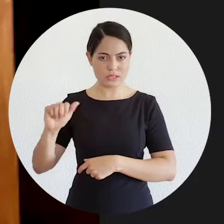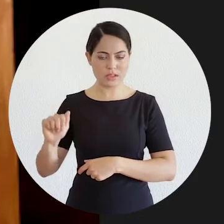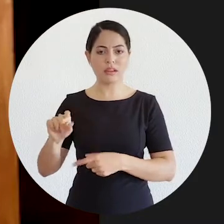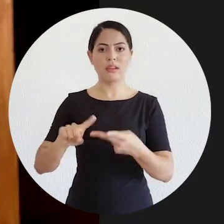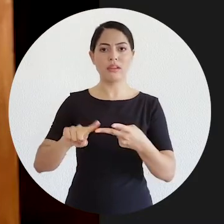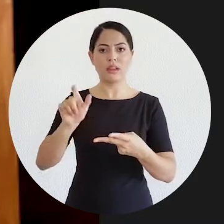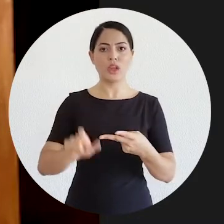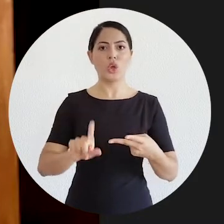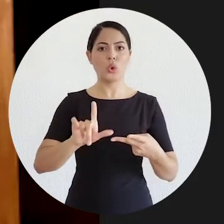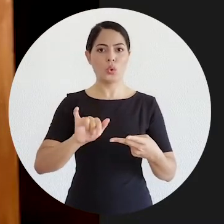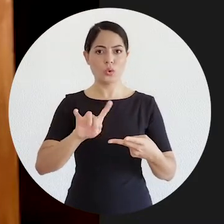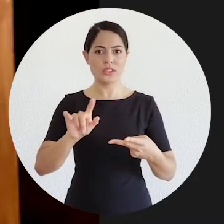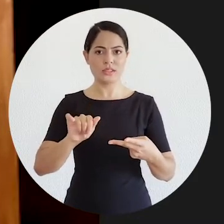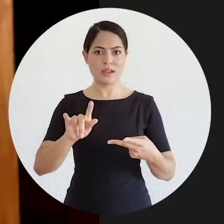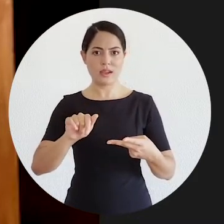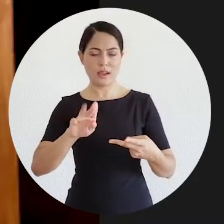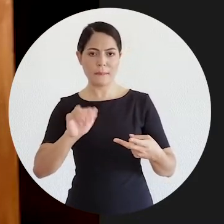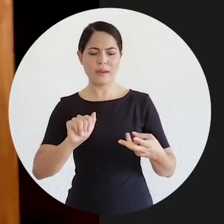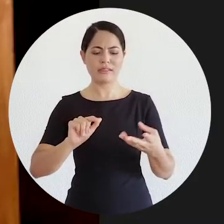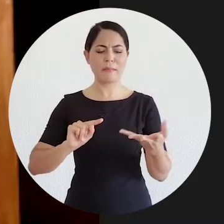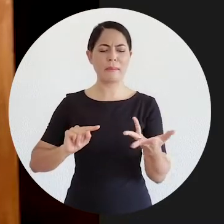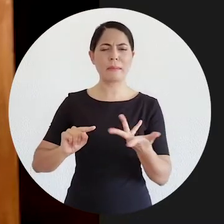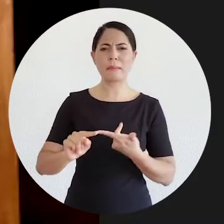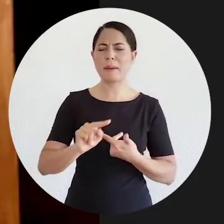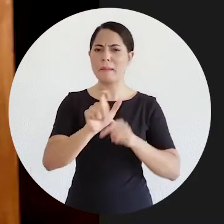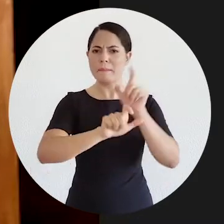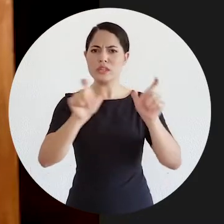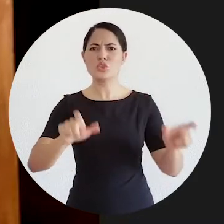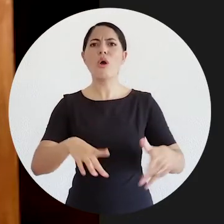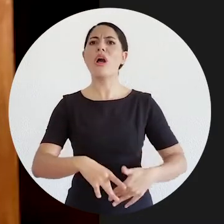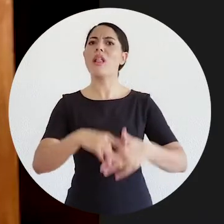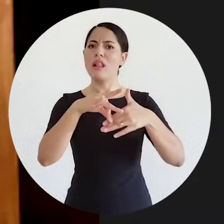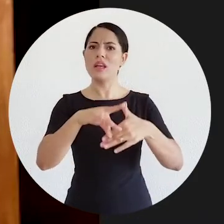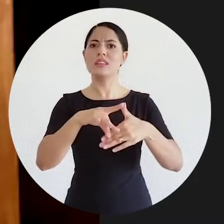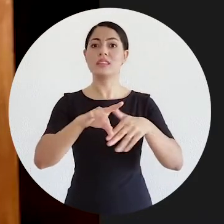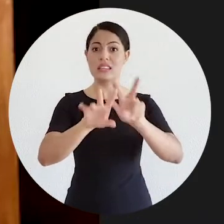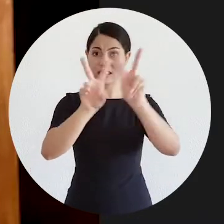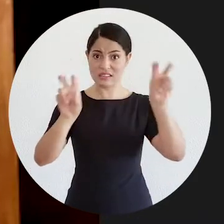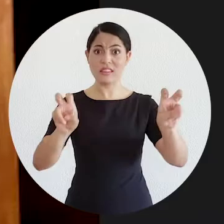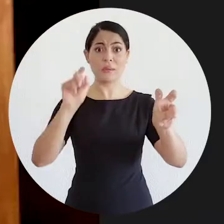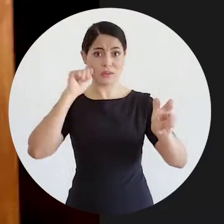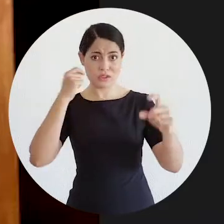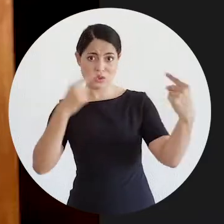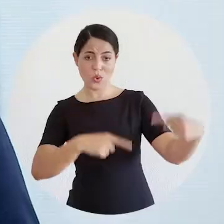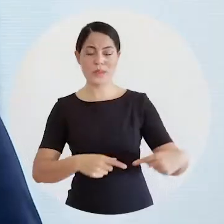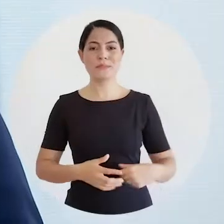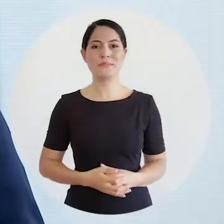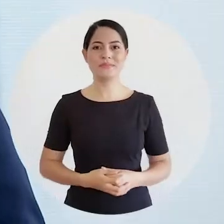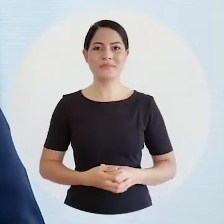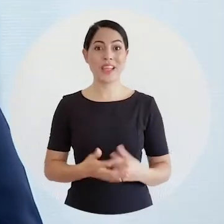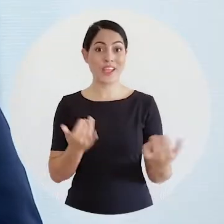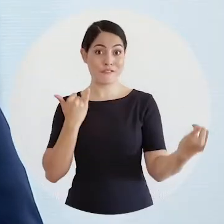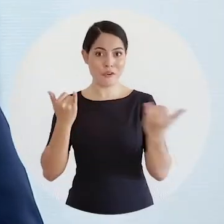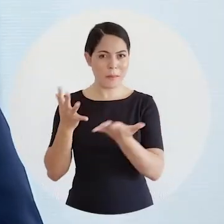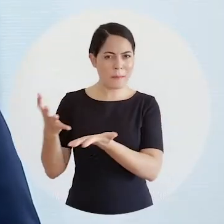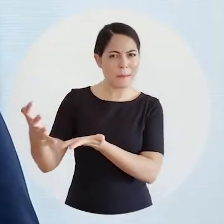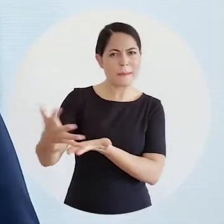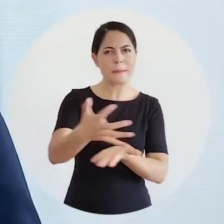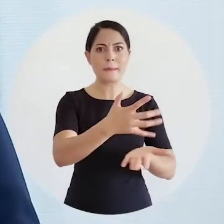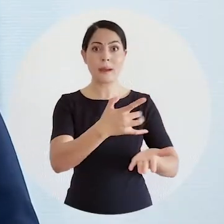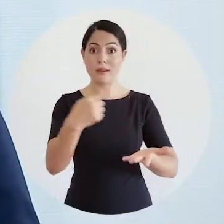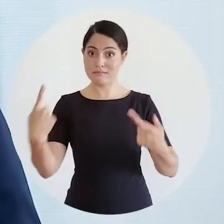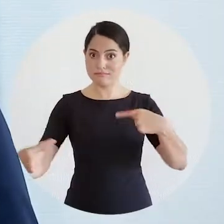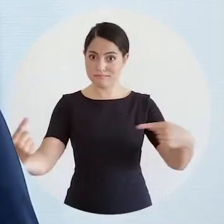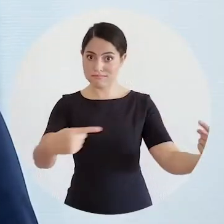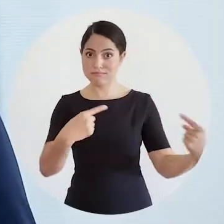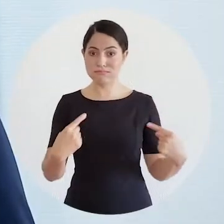e combatentes da questão racial do Brasil. Mais informações sobre